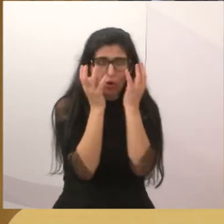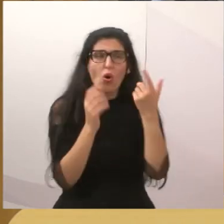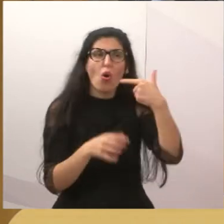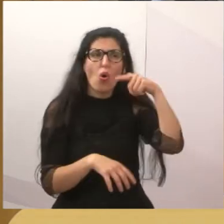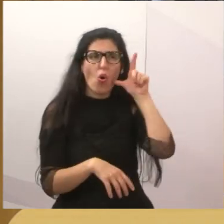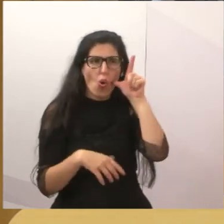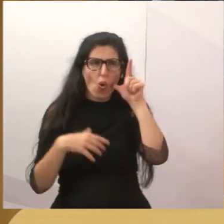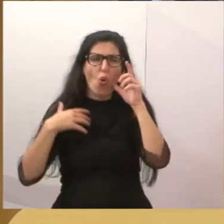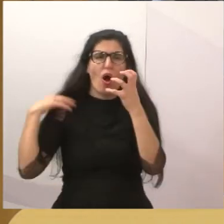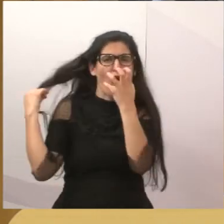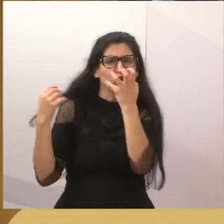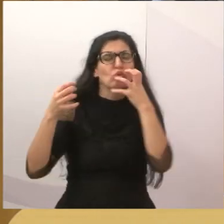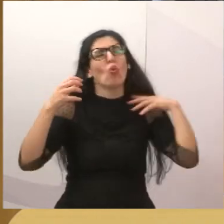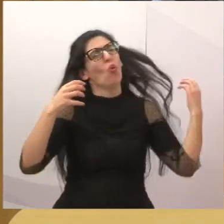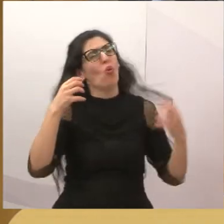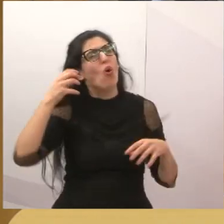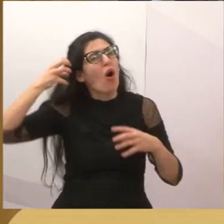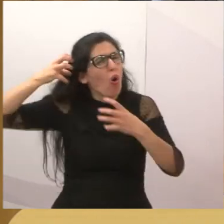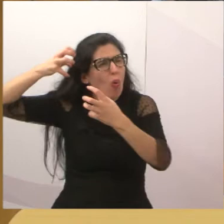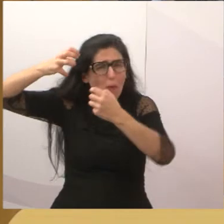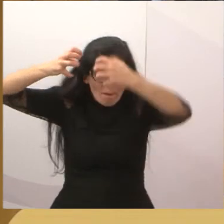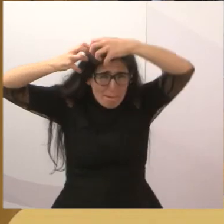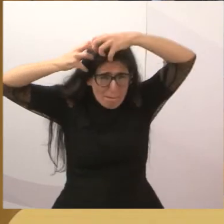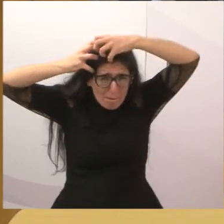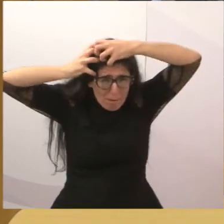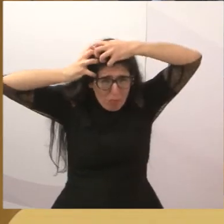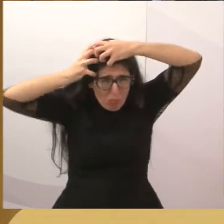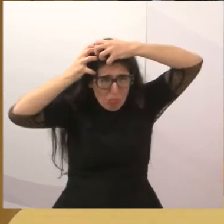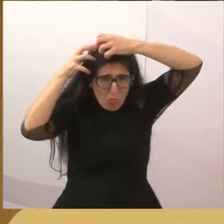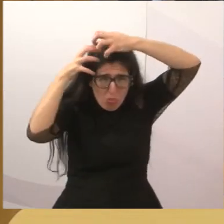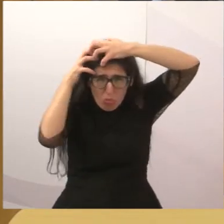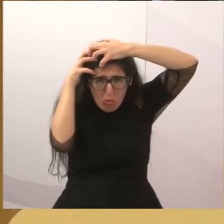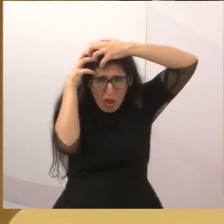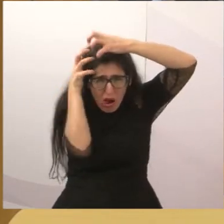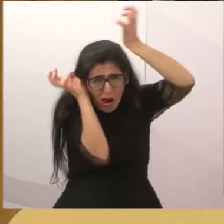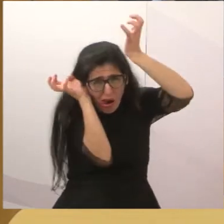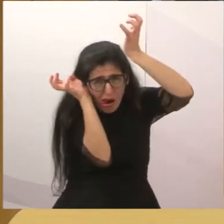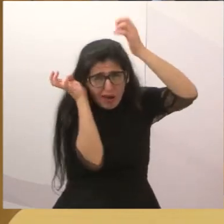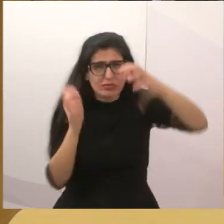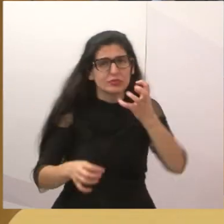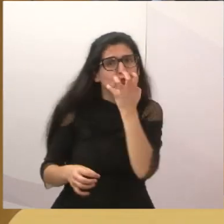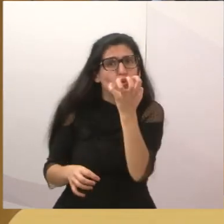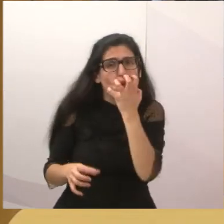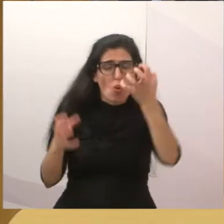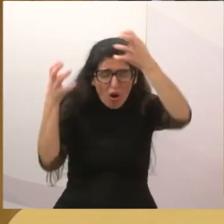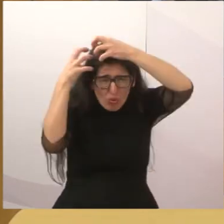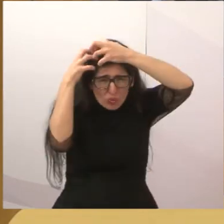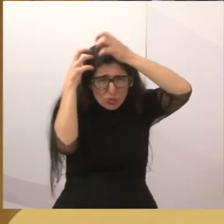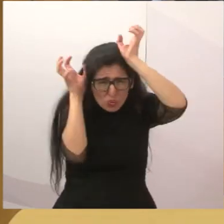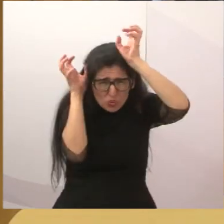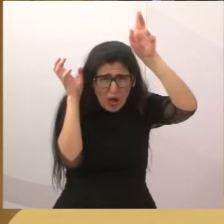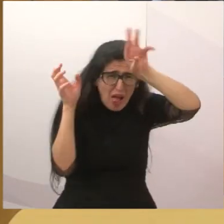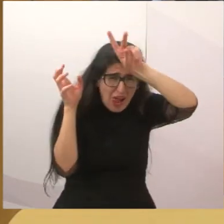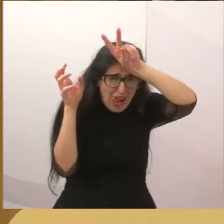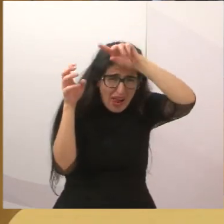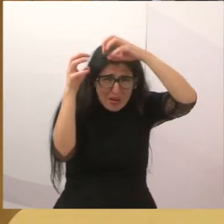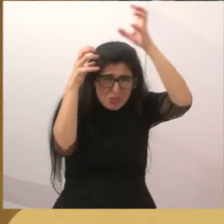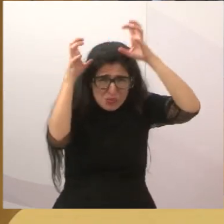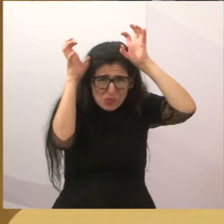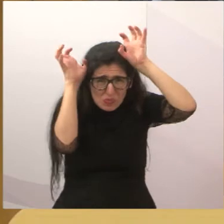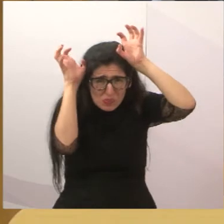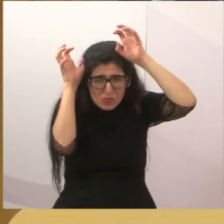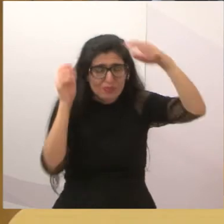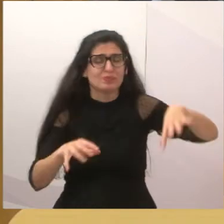bicheira na cabeça. Ela tinha um buraco na cabeça, né? Então, fica aí. Mês de conscientização. A gente vai estar bolando um trabalho agora. Eu, meu